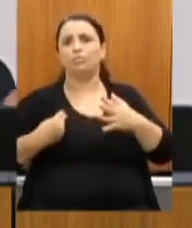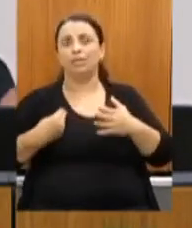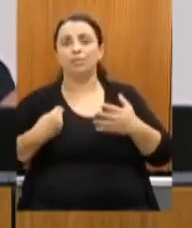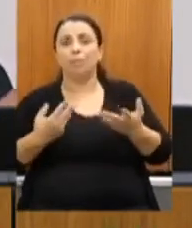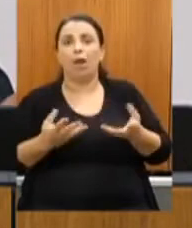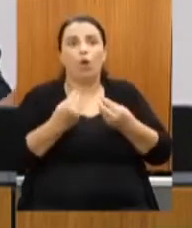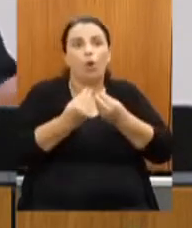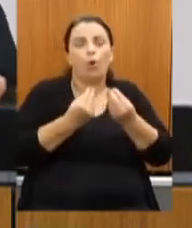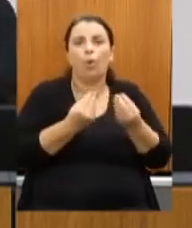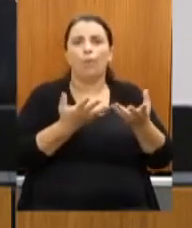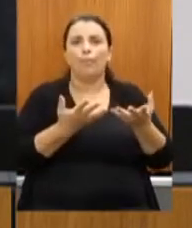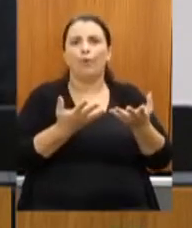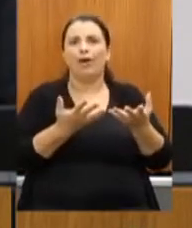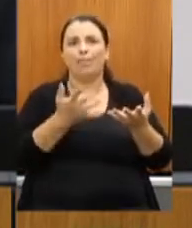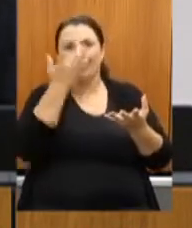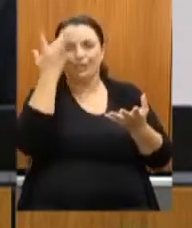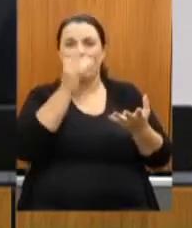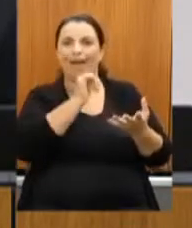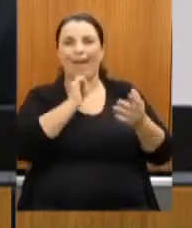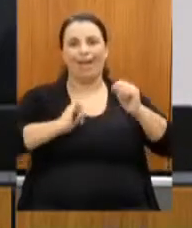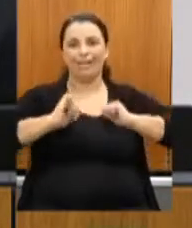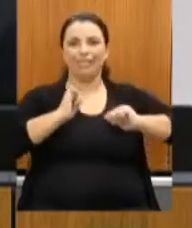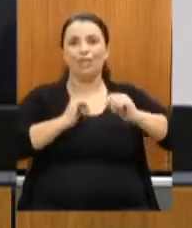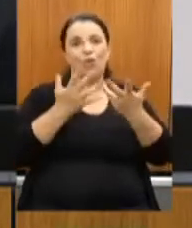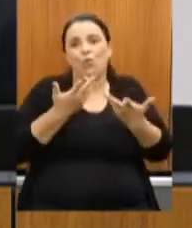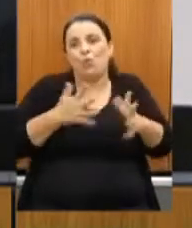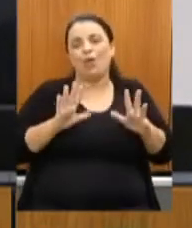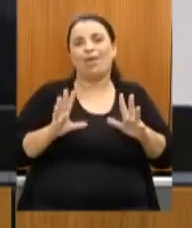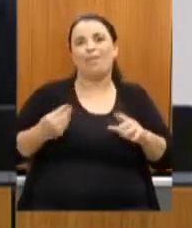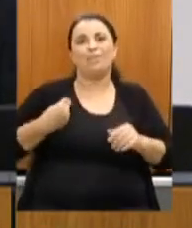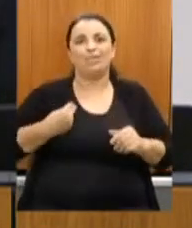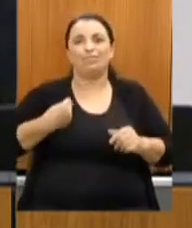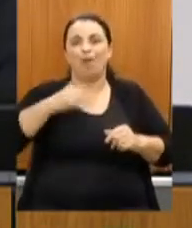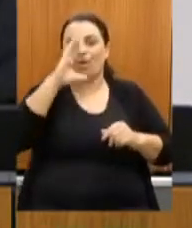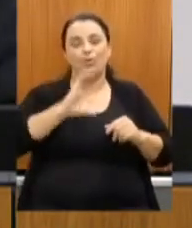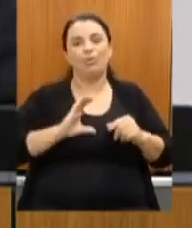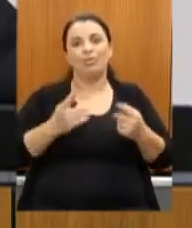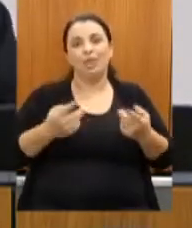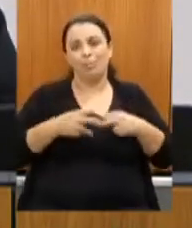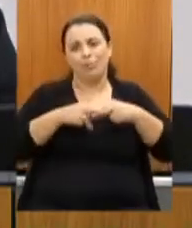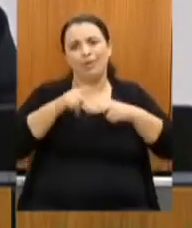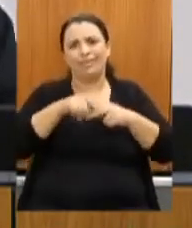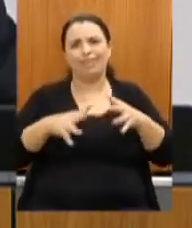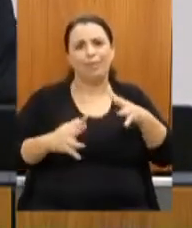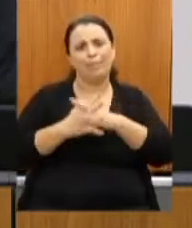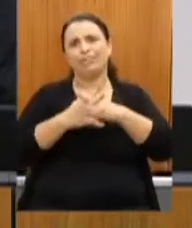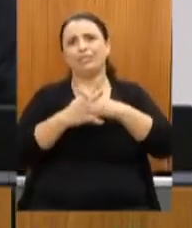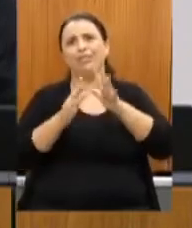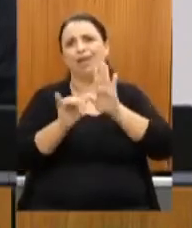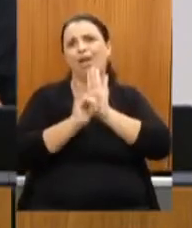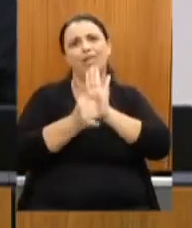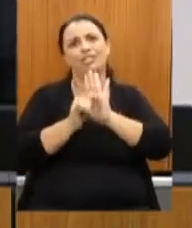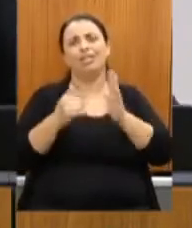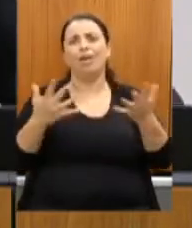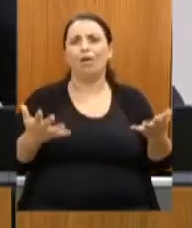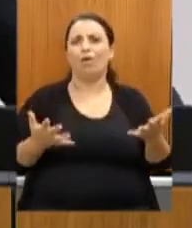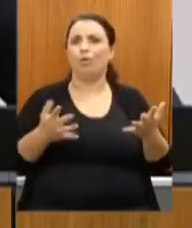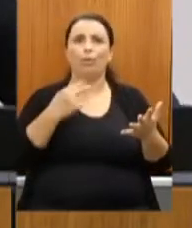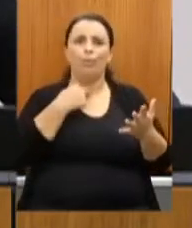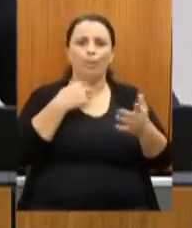participar de conselhos, porque, obviamente, vão ficar impedidos de participarem de determinados editais. então, acho que